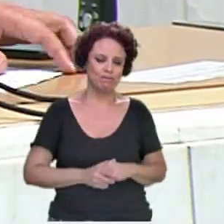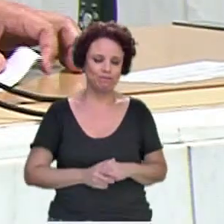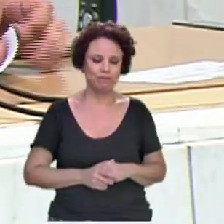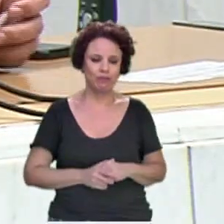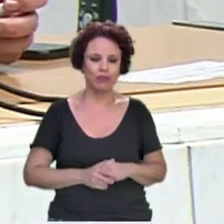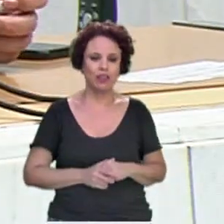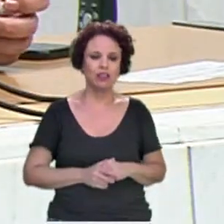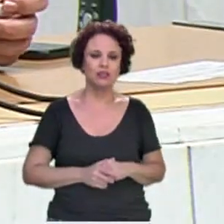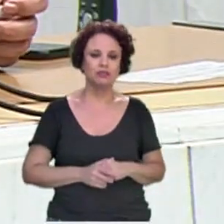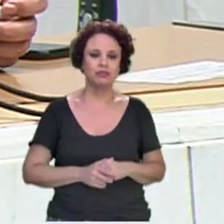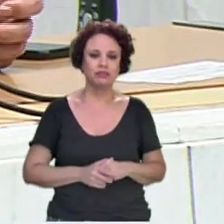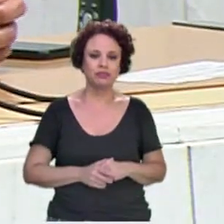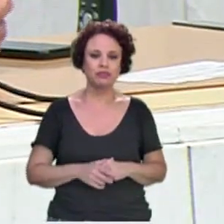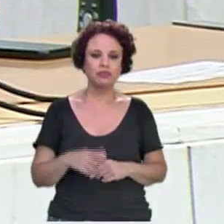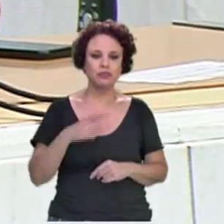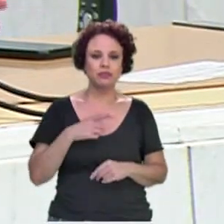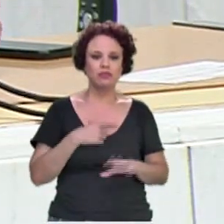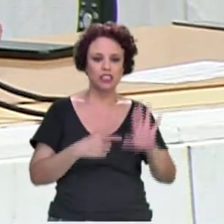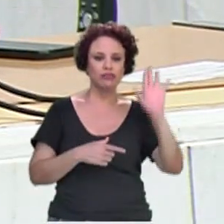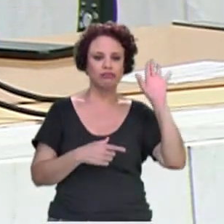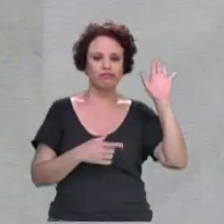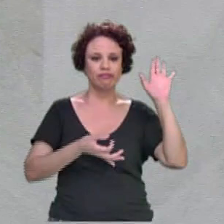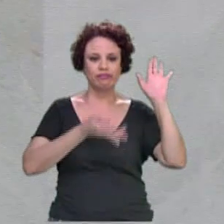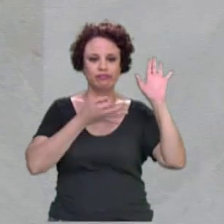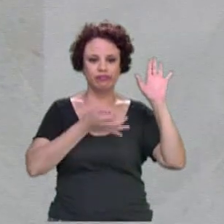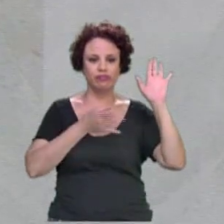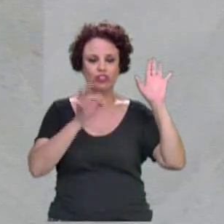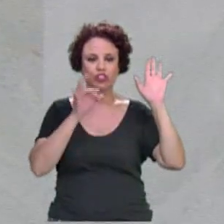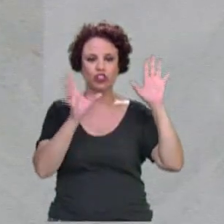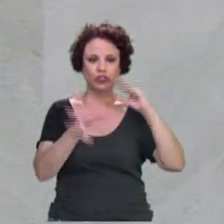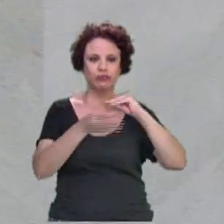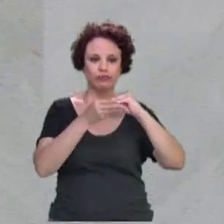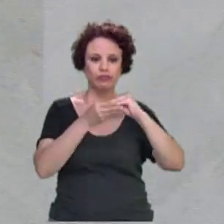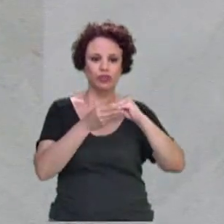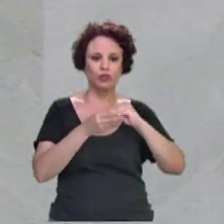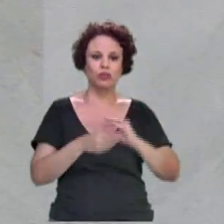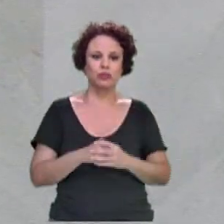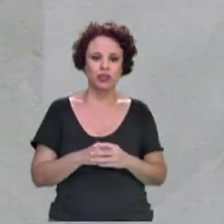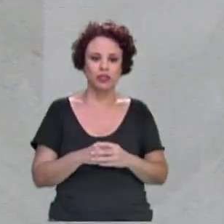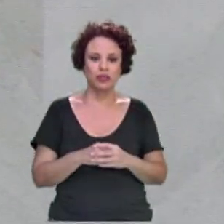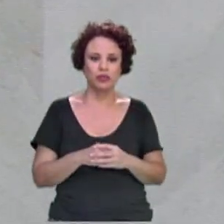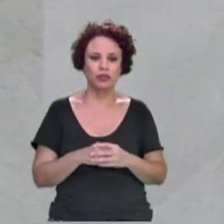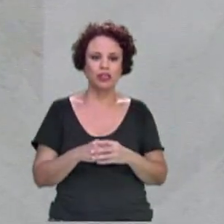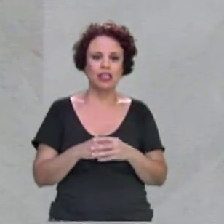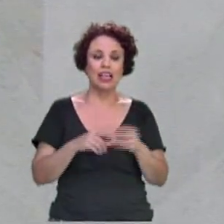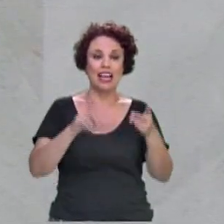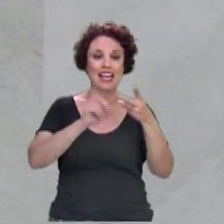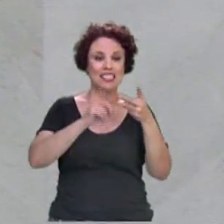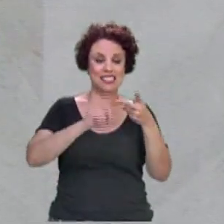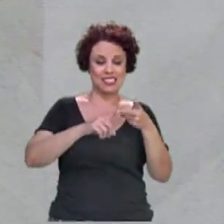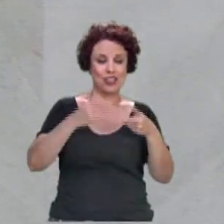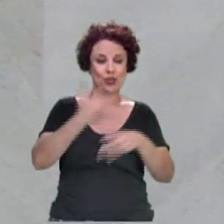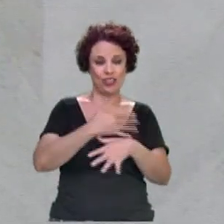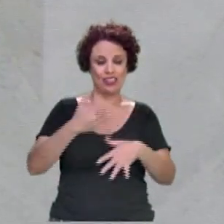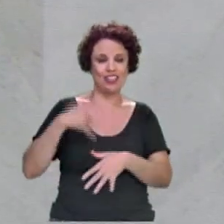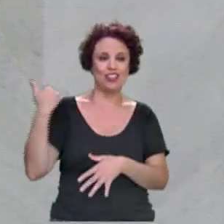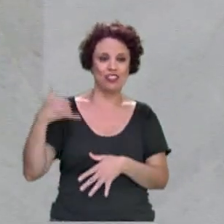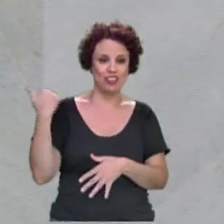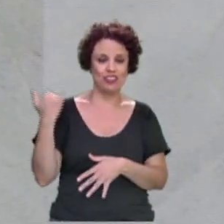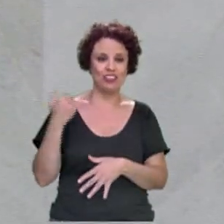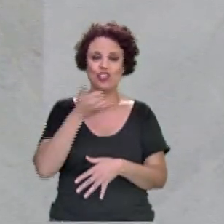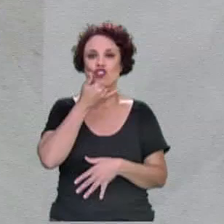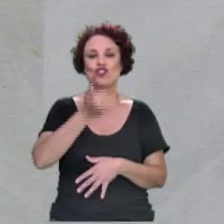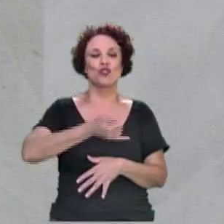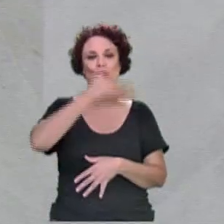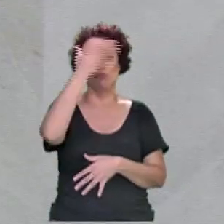Obrigado, nobre deputado. Pela ordem, presidente. Só para completar, eu fiquei devendo o nome da cidade que está aniversariando hoje. Me perdoem, fale a